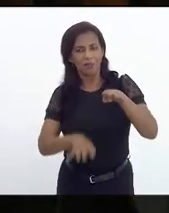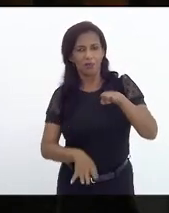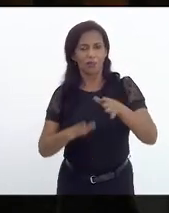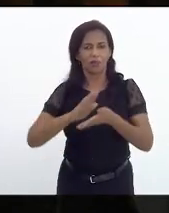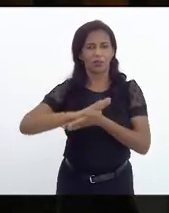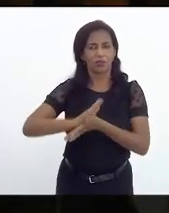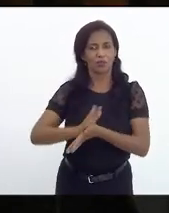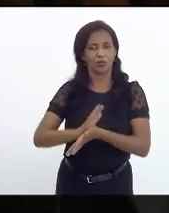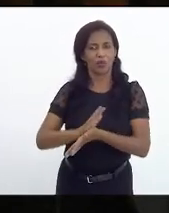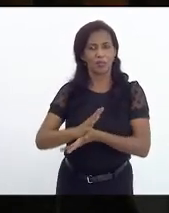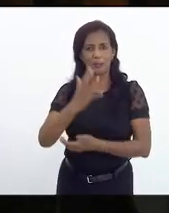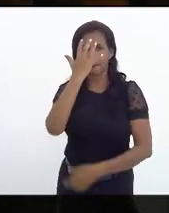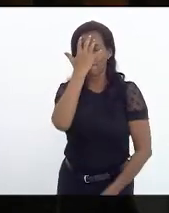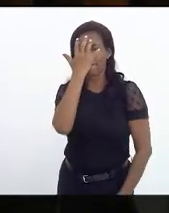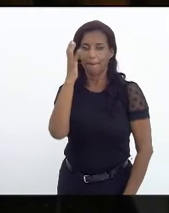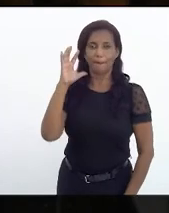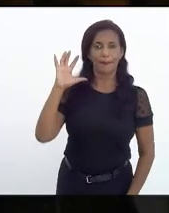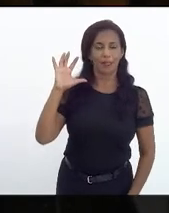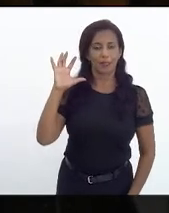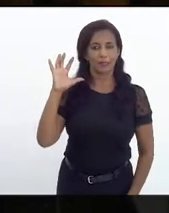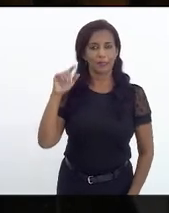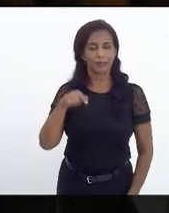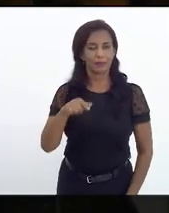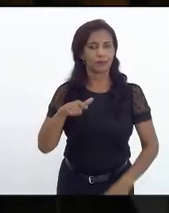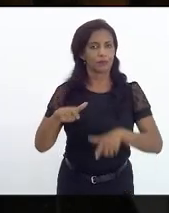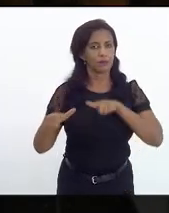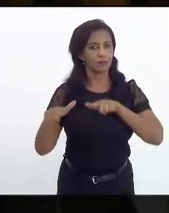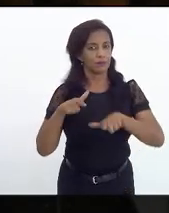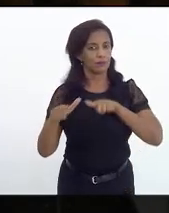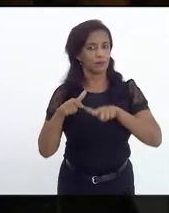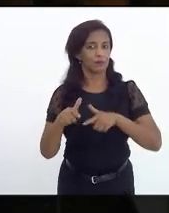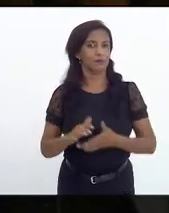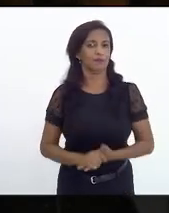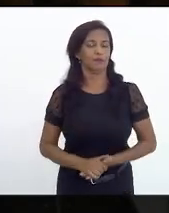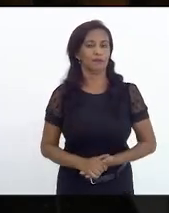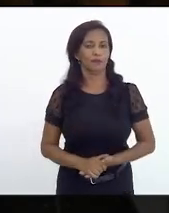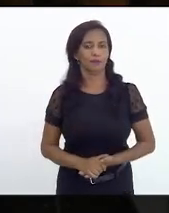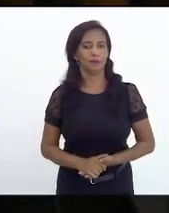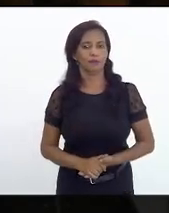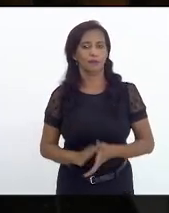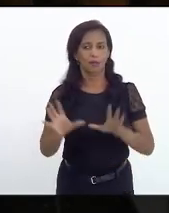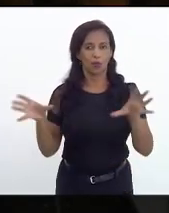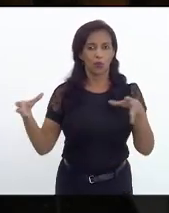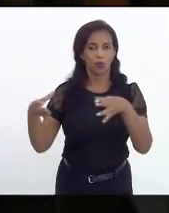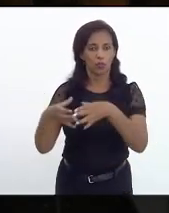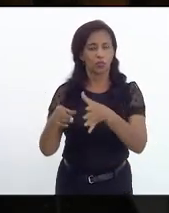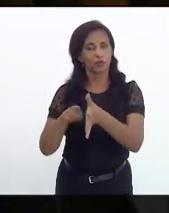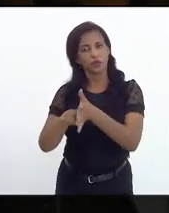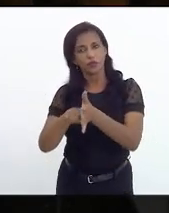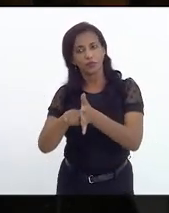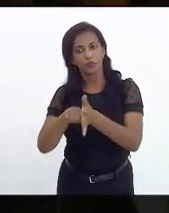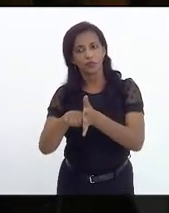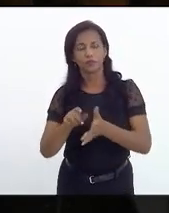sem máscaras. Esse é um trabalho realizado pelo coletivo de pesquisa